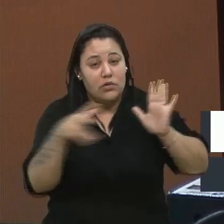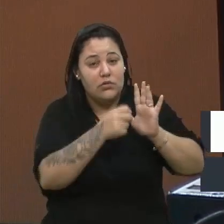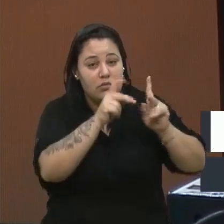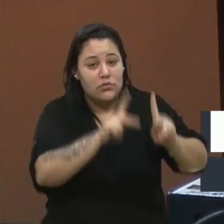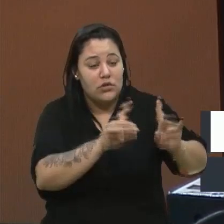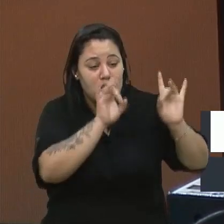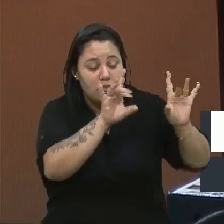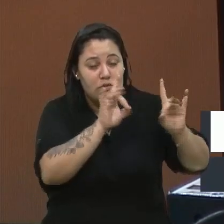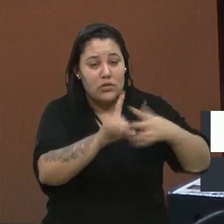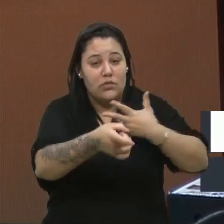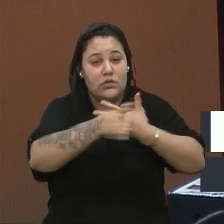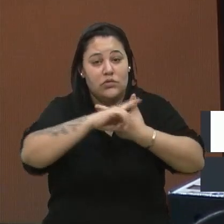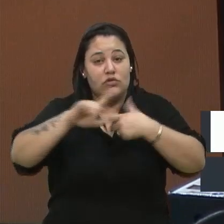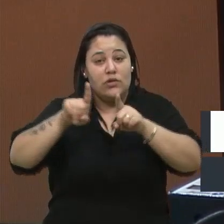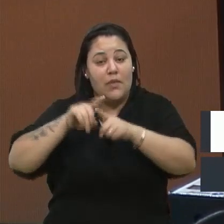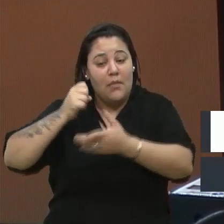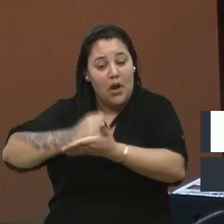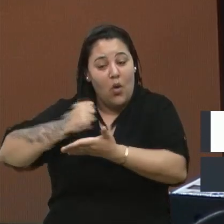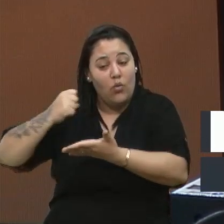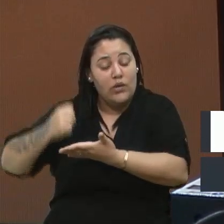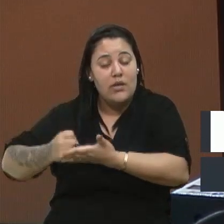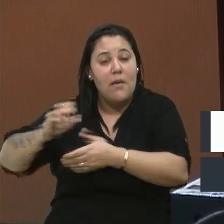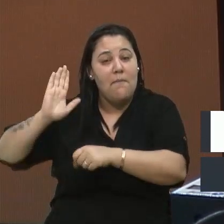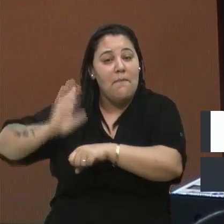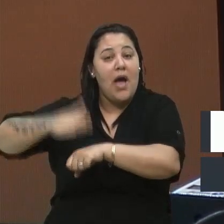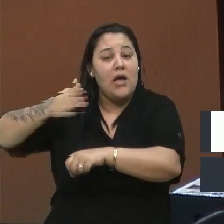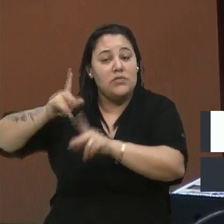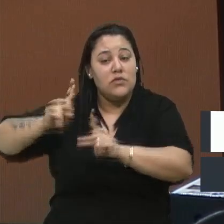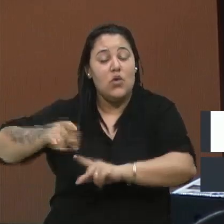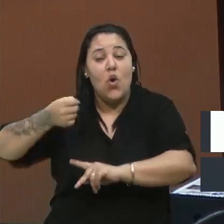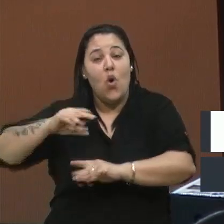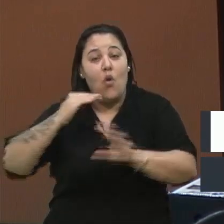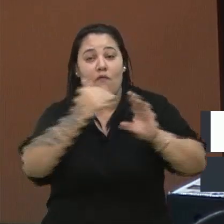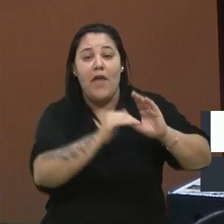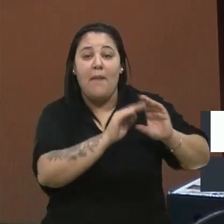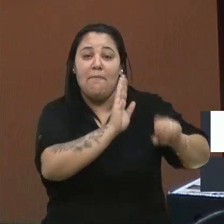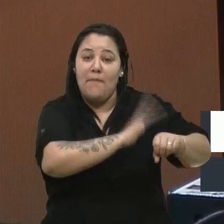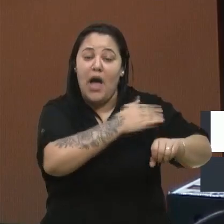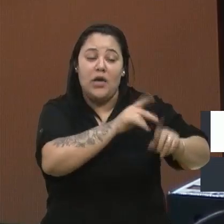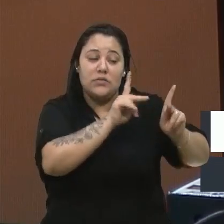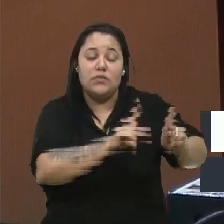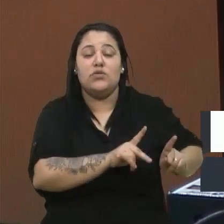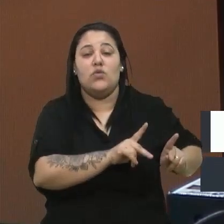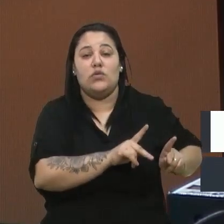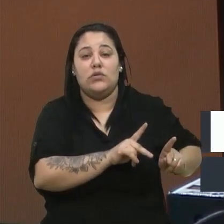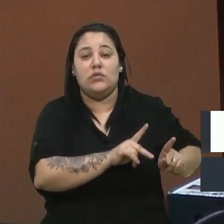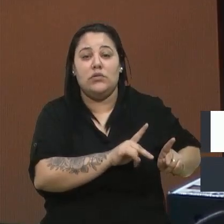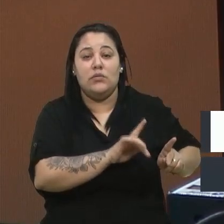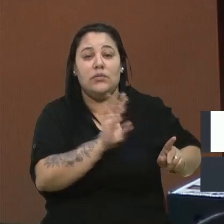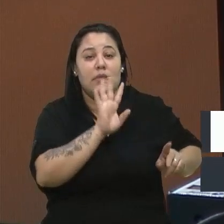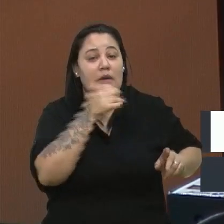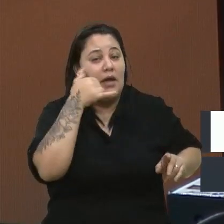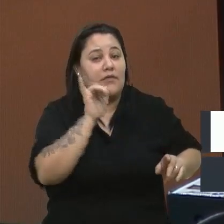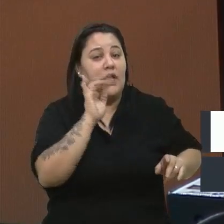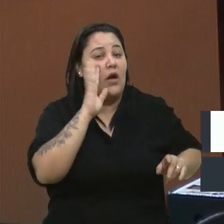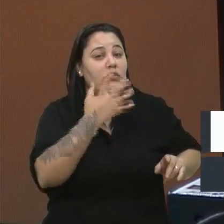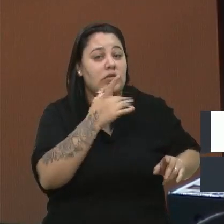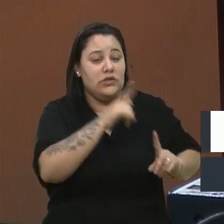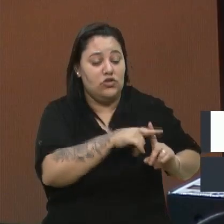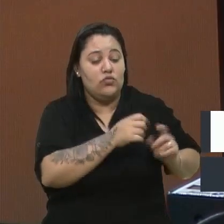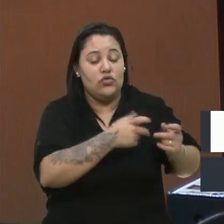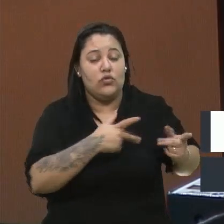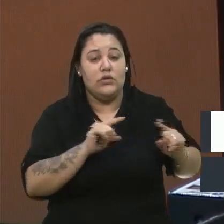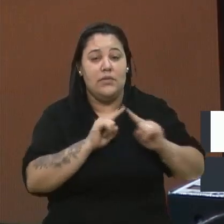o Poder Executivo, para que, quando se monte a operação, se coloque bastante efetivo, para que não ocorra esse tipo de situação. Mas, parabéns.